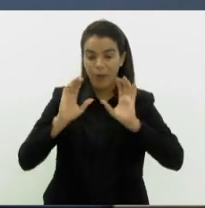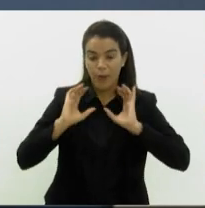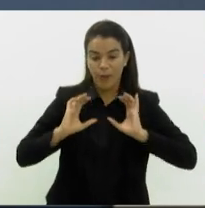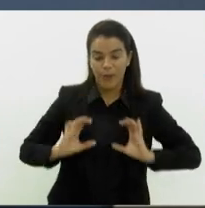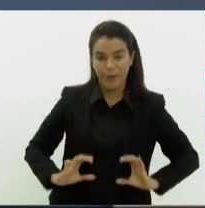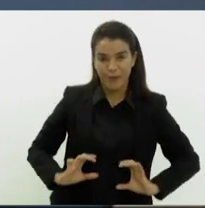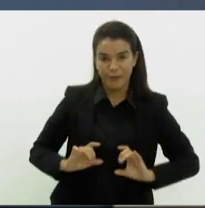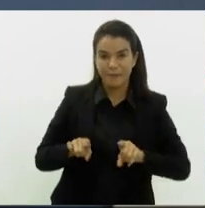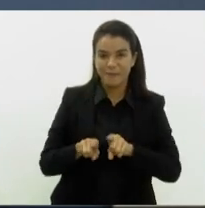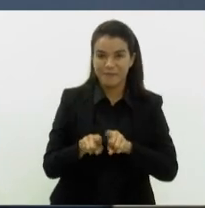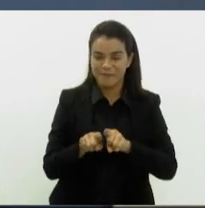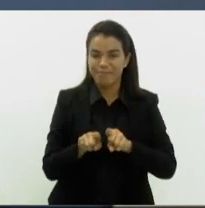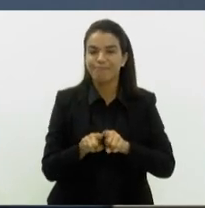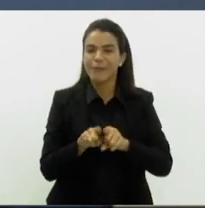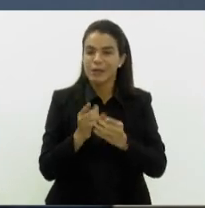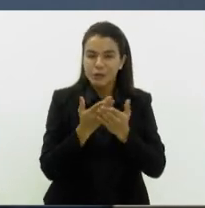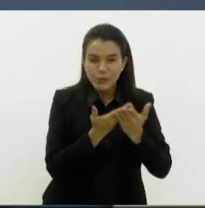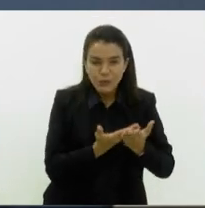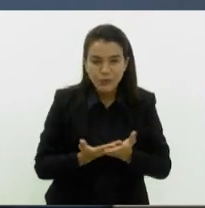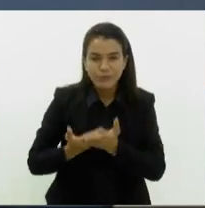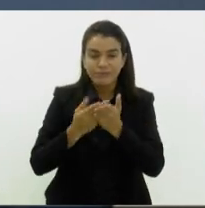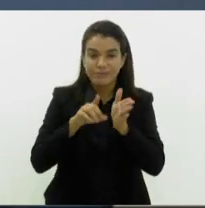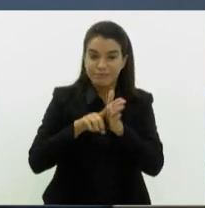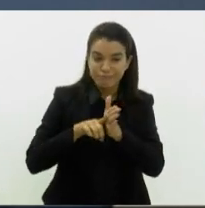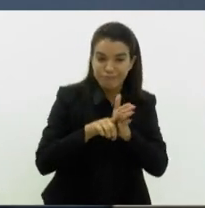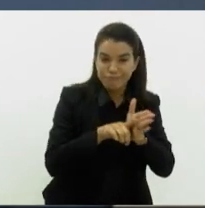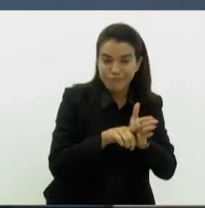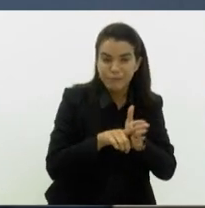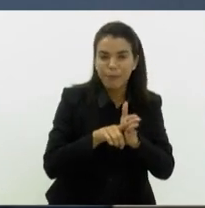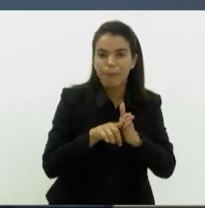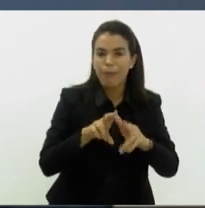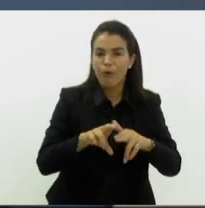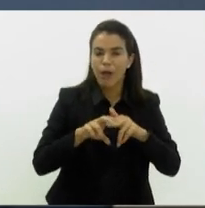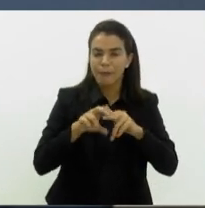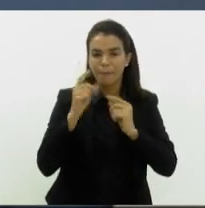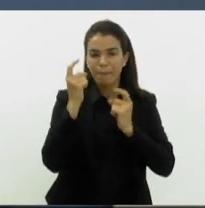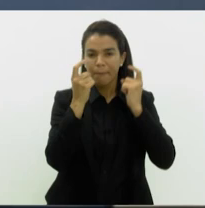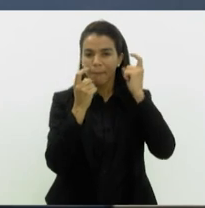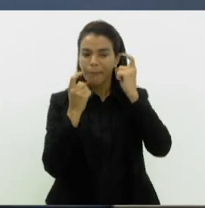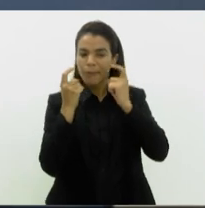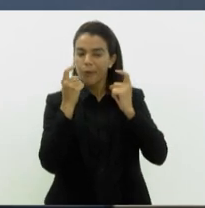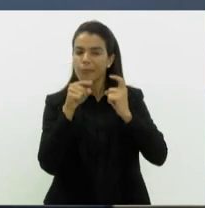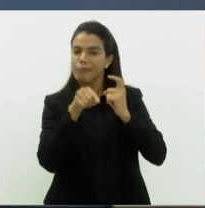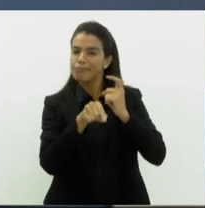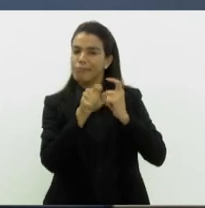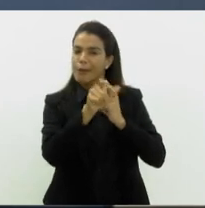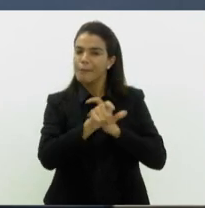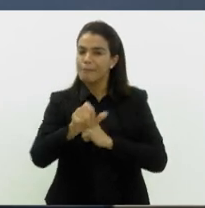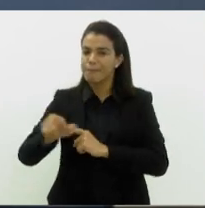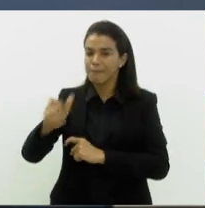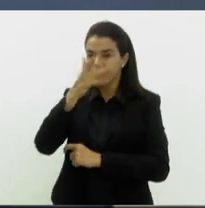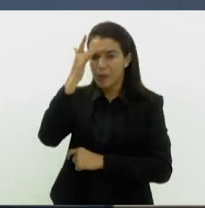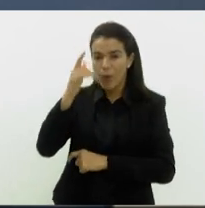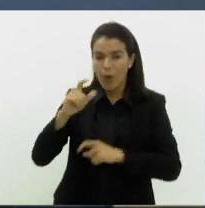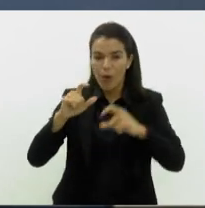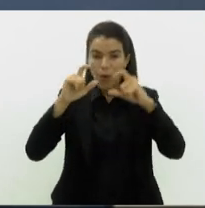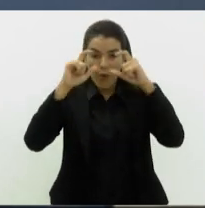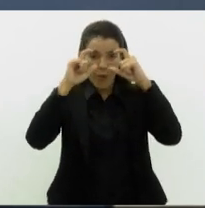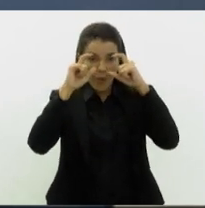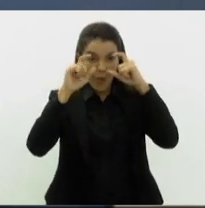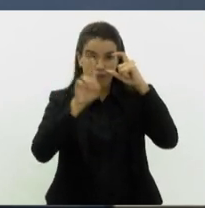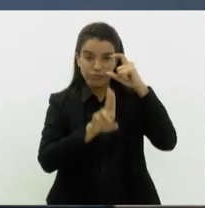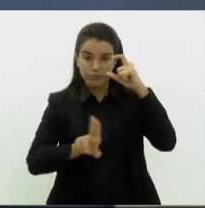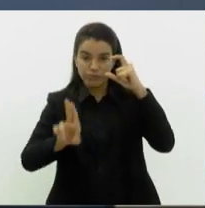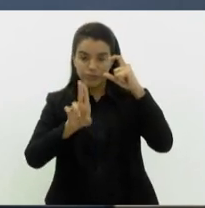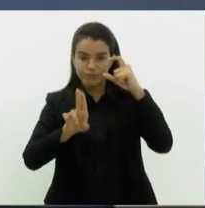Então a miopia vem sendo muito estudada, não só pela preocupação de pacientes usando óculos. Isso é uma coisa importante